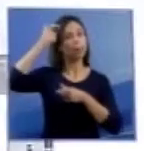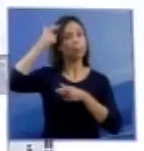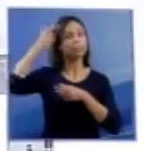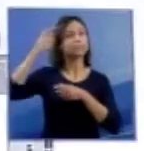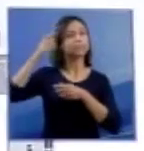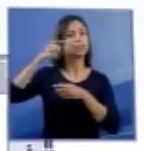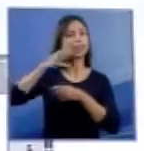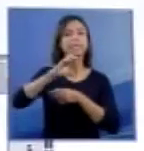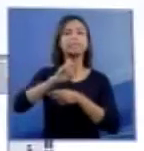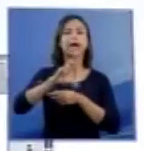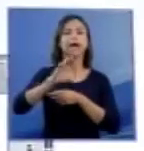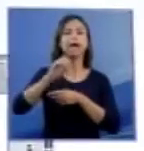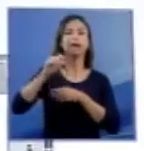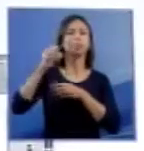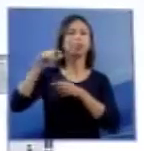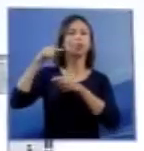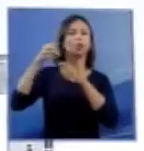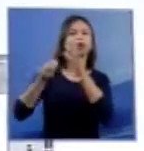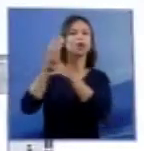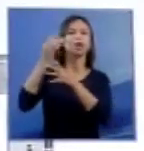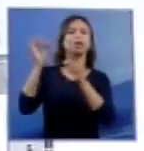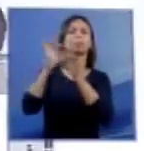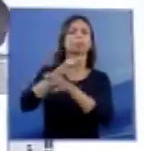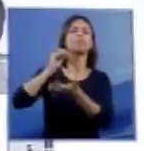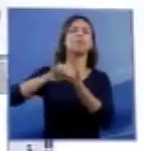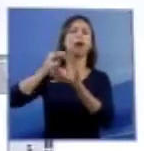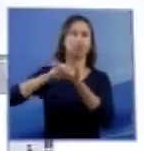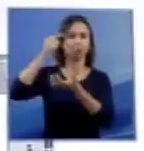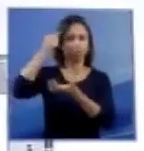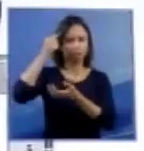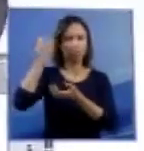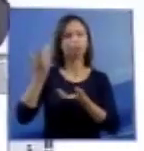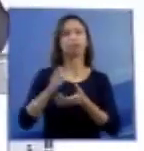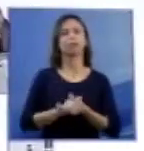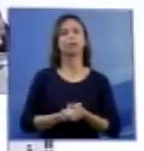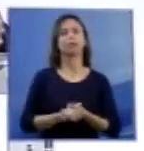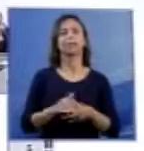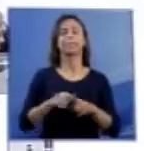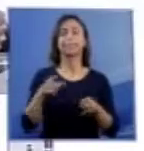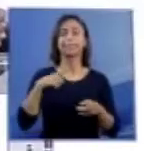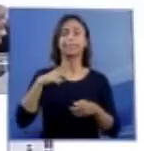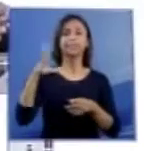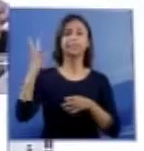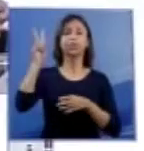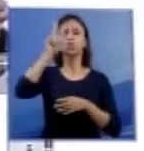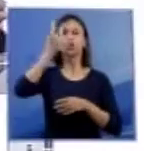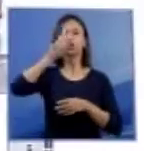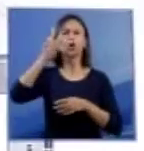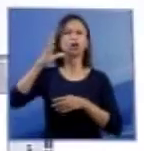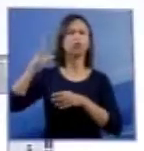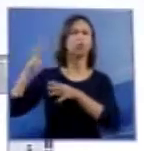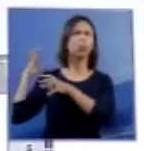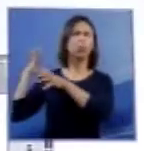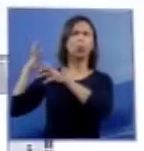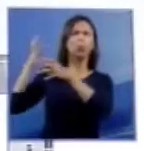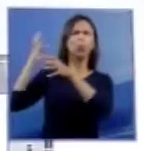se faz, sem nenhuma sombra de dúvidas, histórico na democracia nacional.